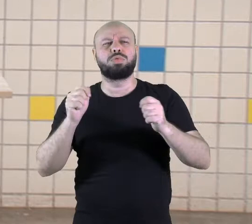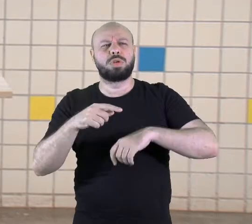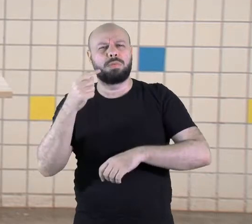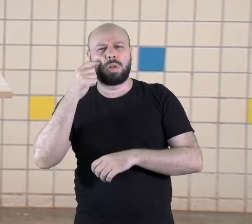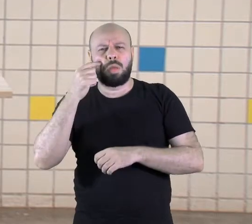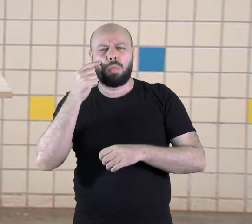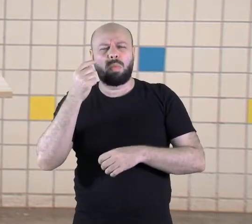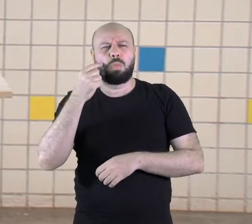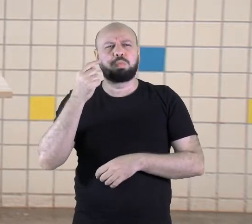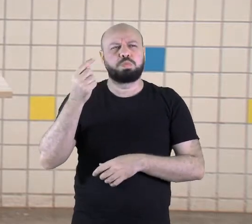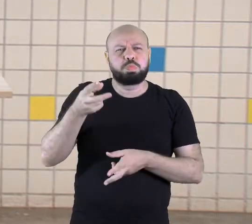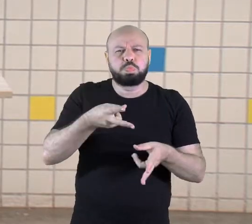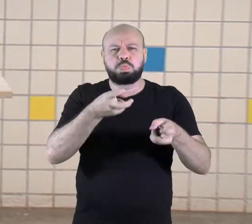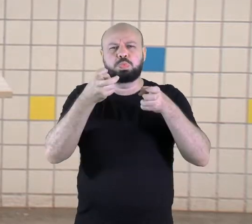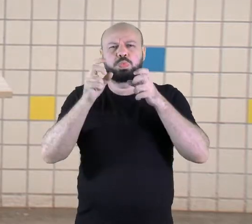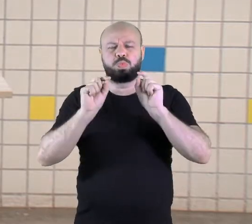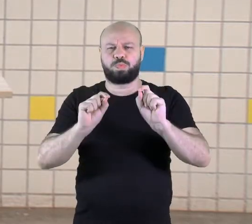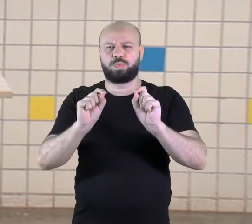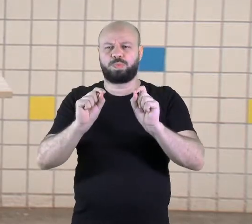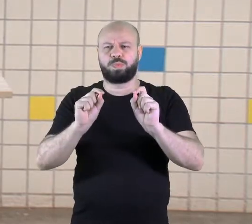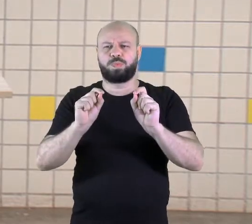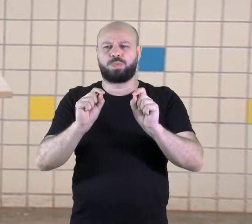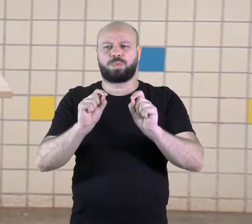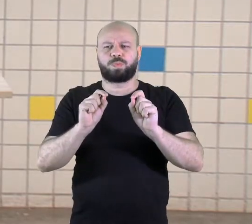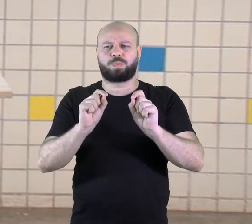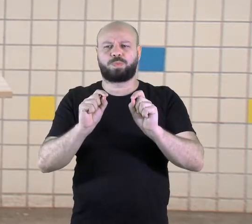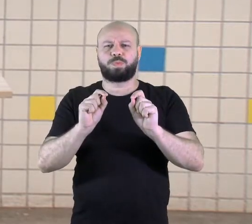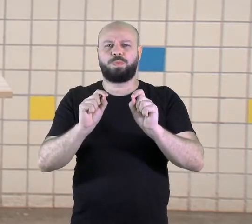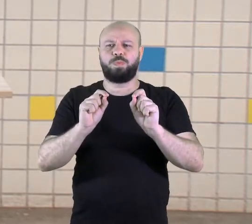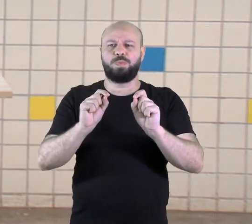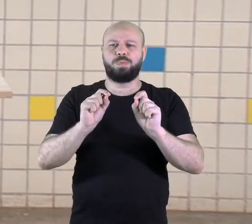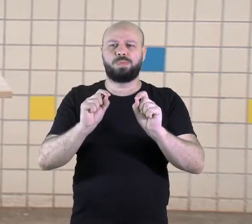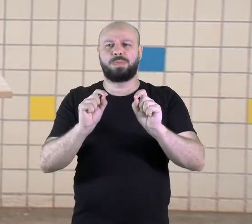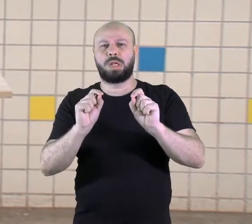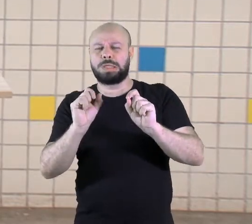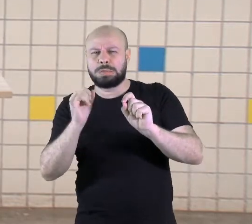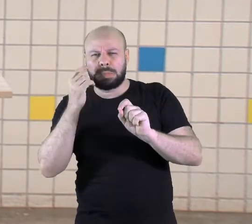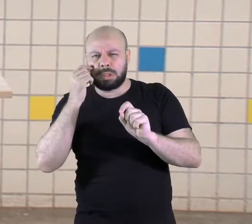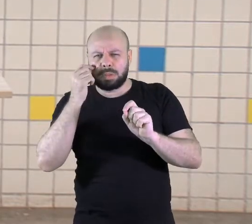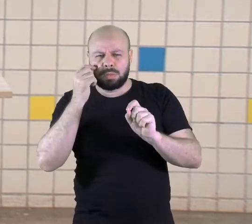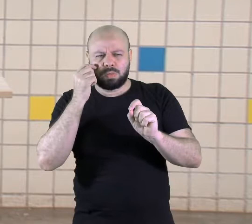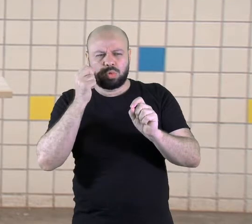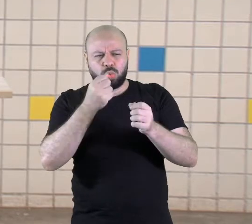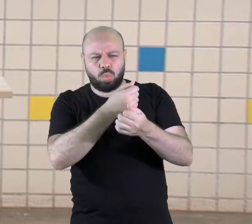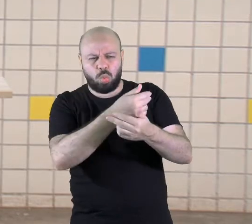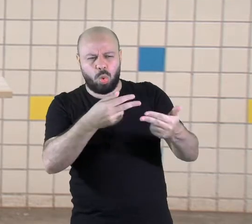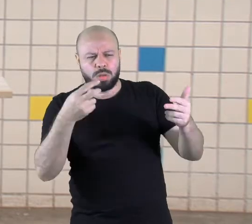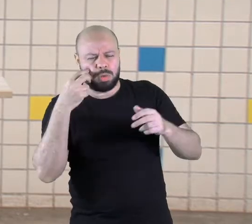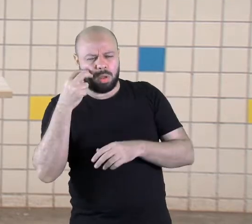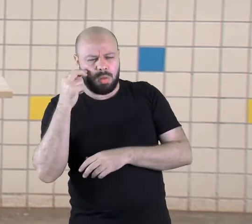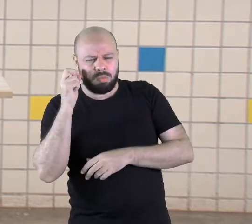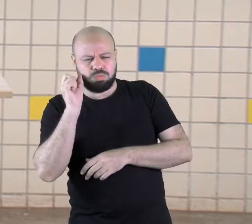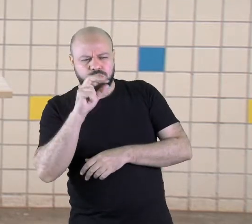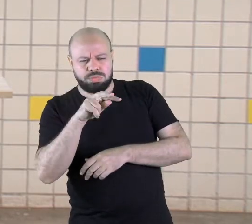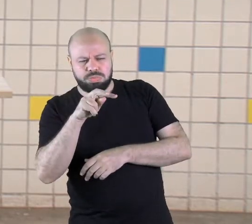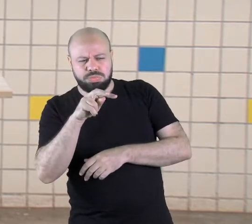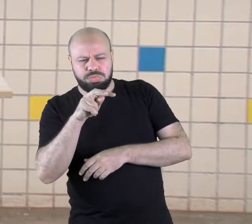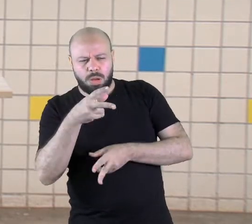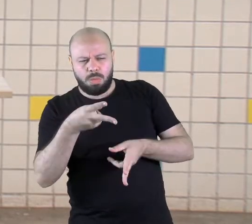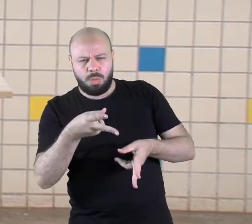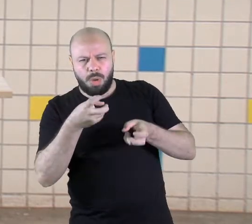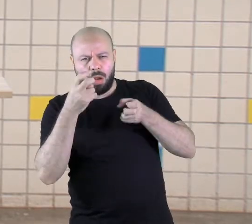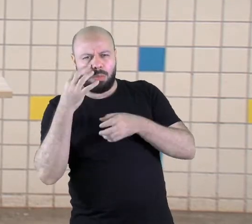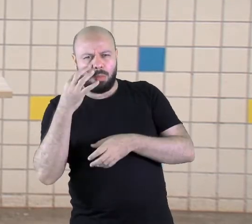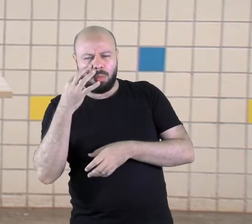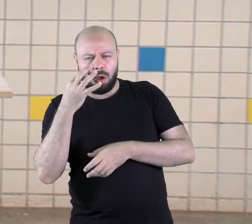quando observamos algo, nós estamos vendo, olhando